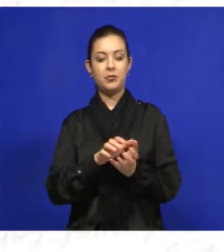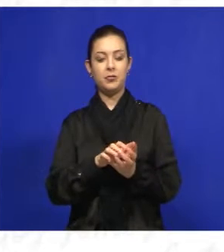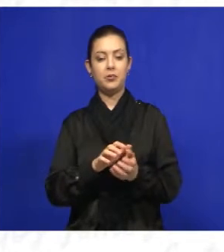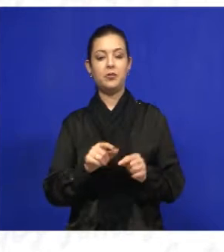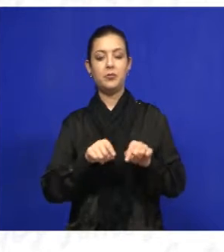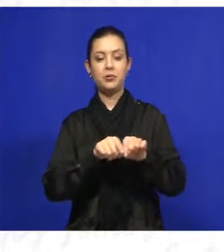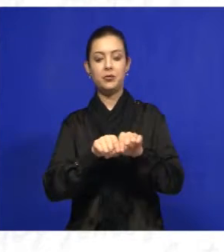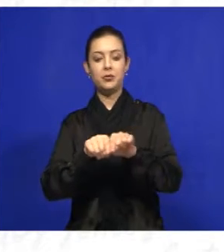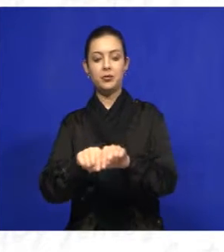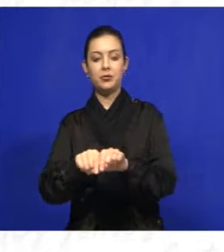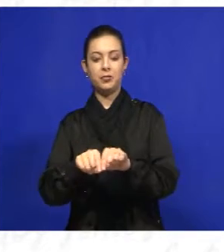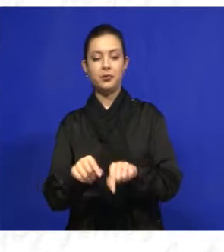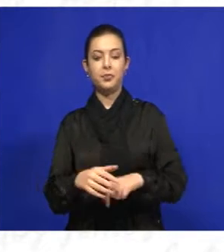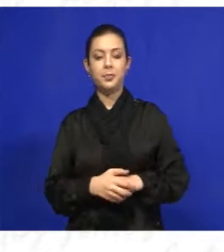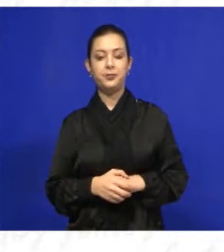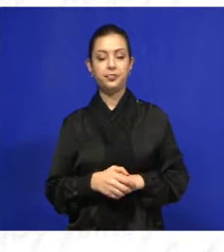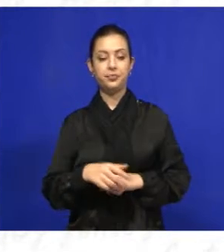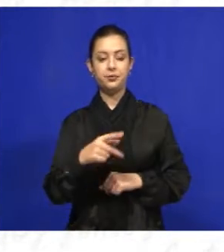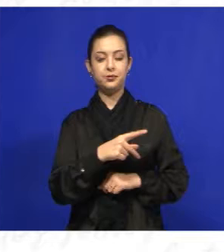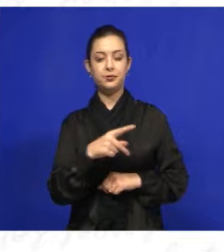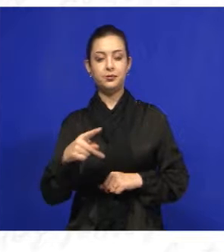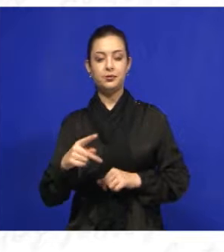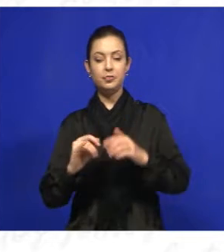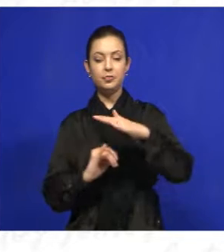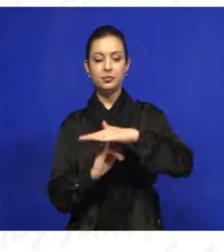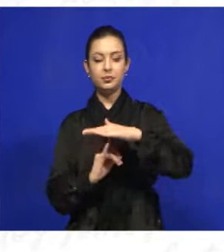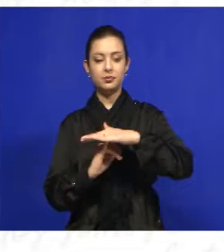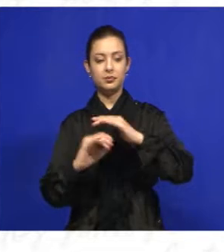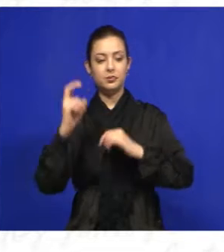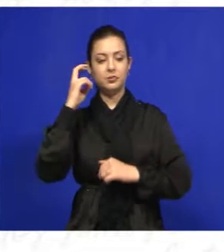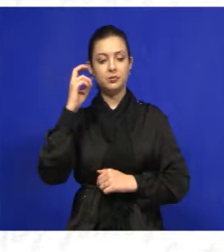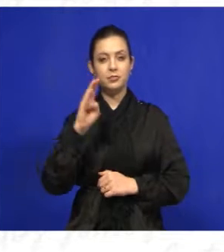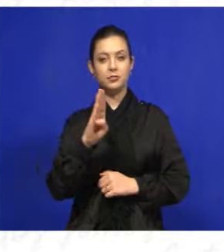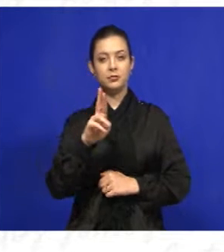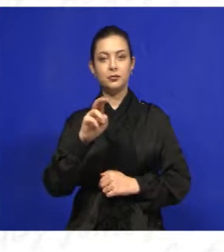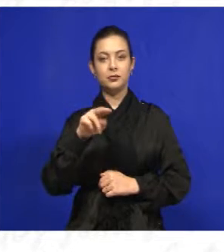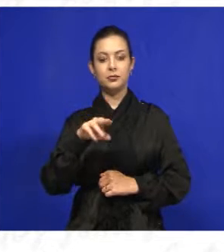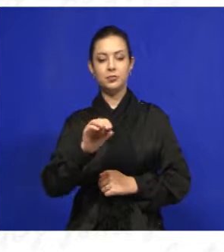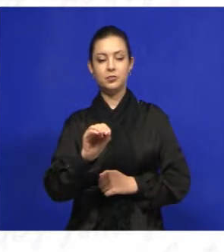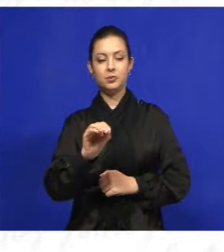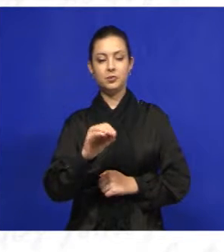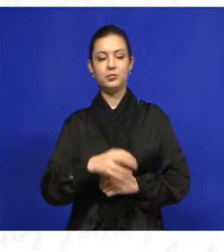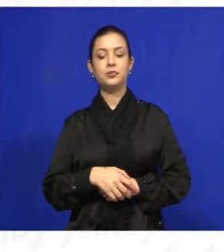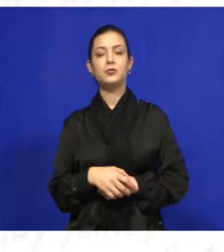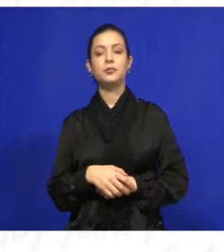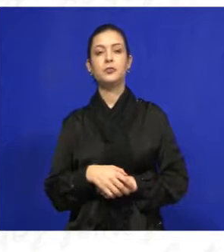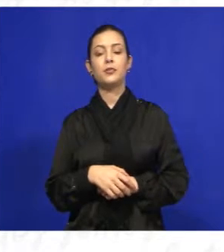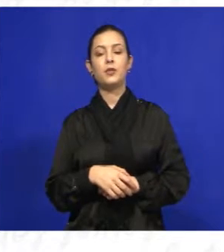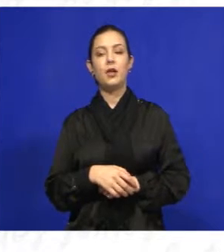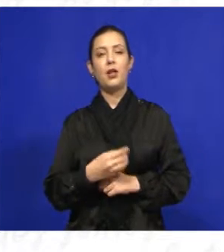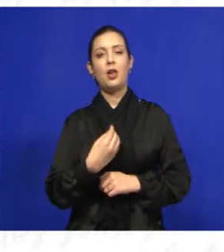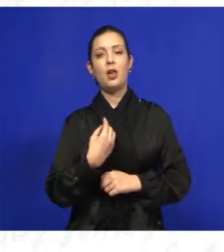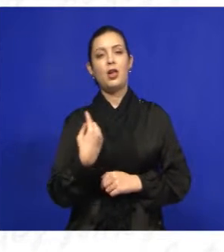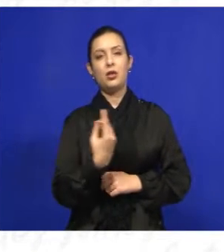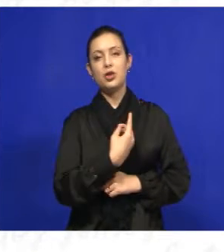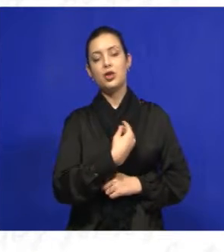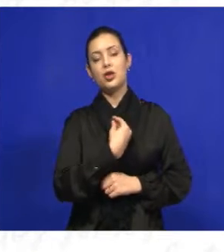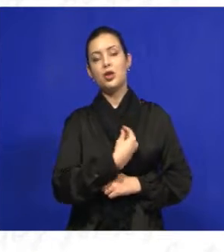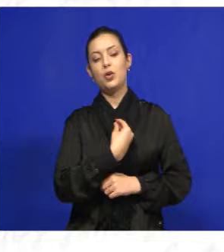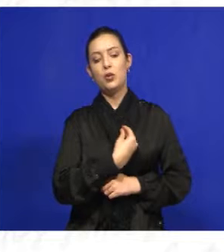junto com o presidente da Fundação Cultural, Bruno Castro, nós estivemos ali